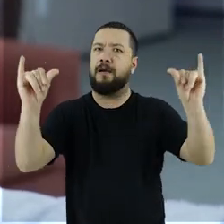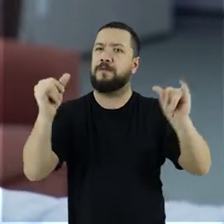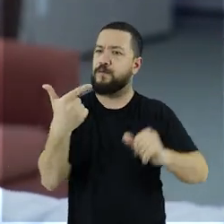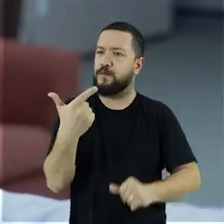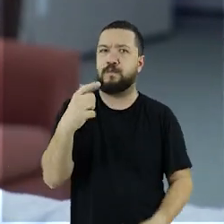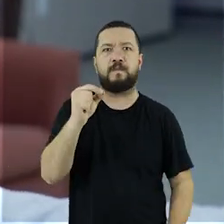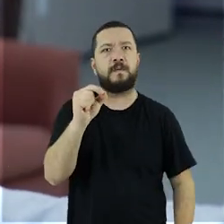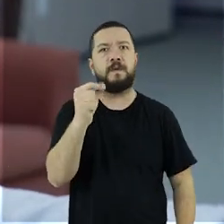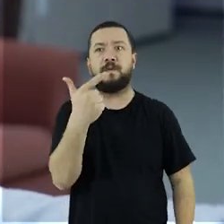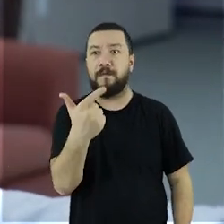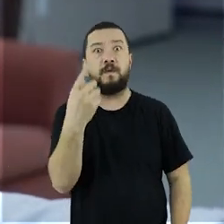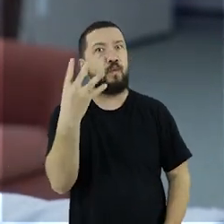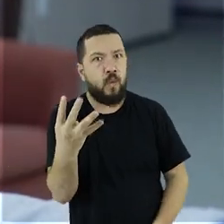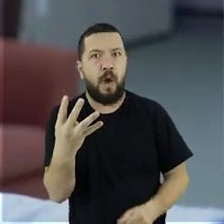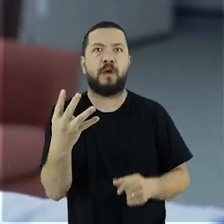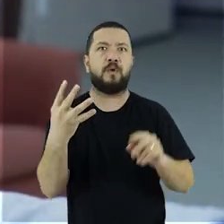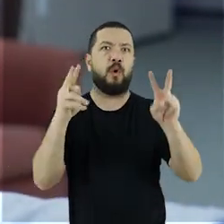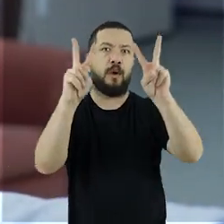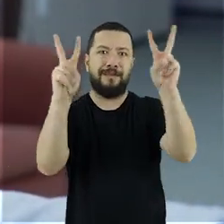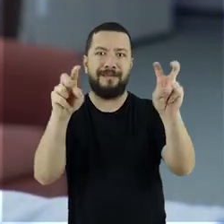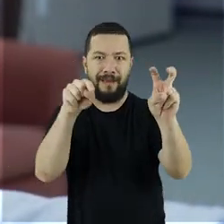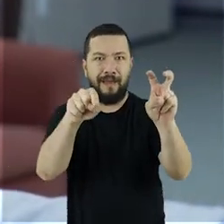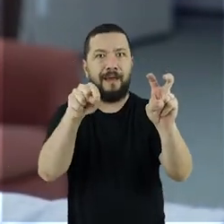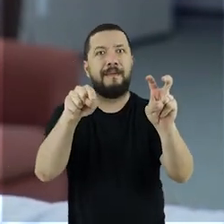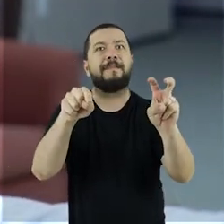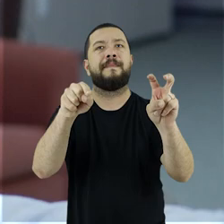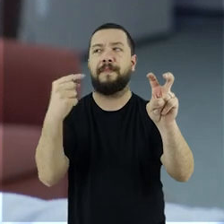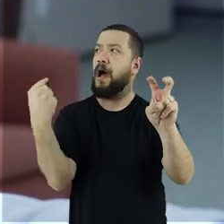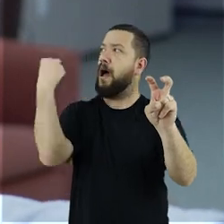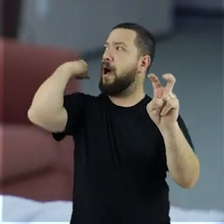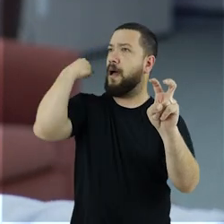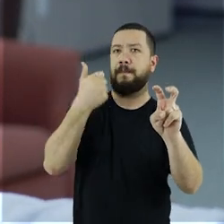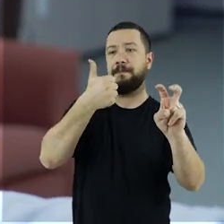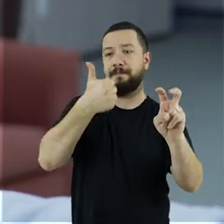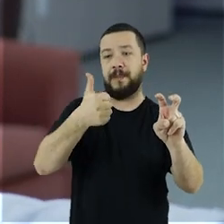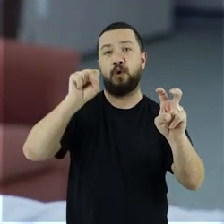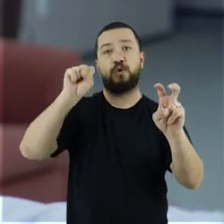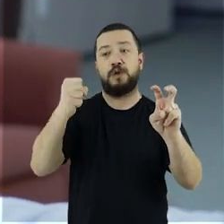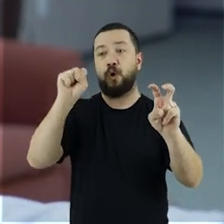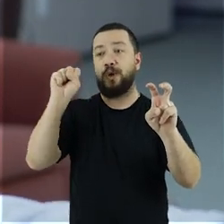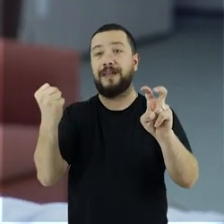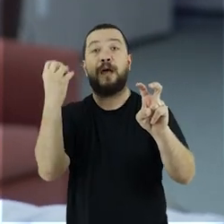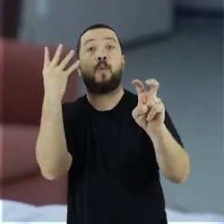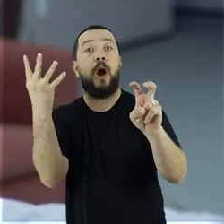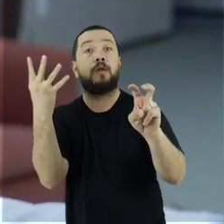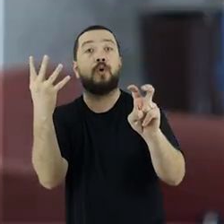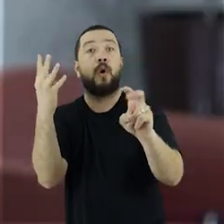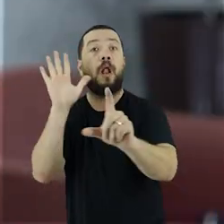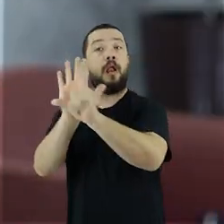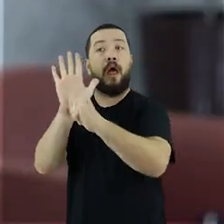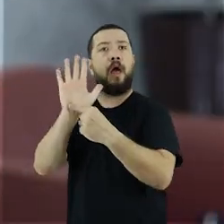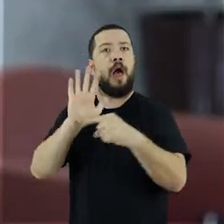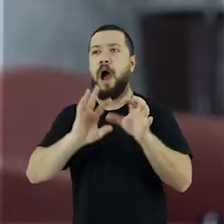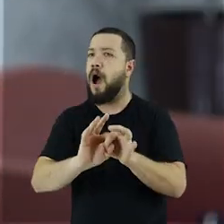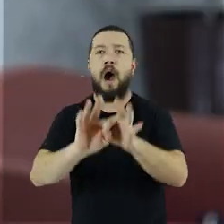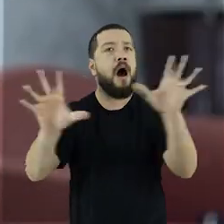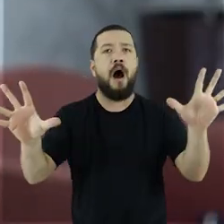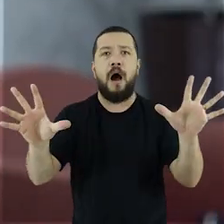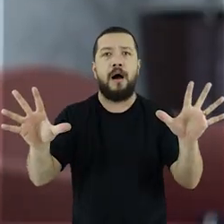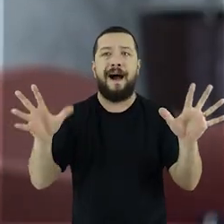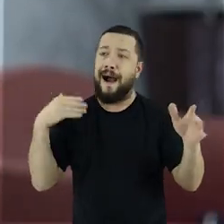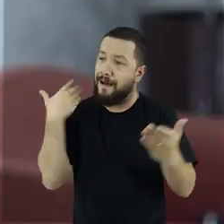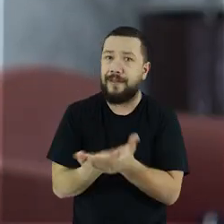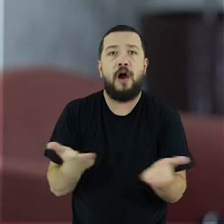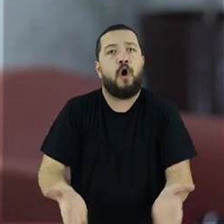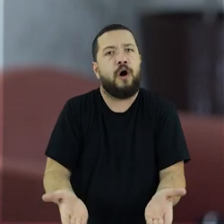2024 tratando ainda de um tema que já foi extinto em 1884. Quando a Justiça do Trabalho tem